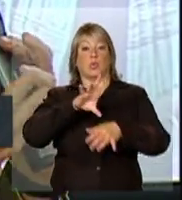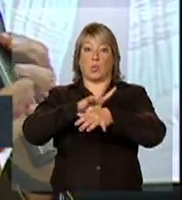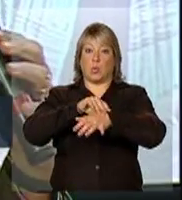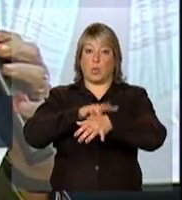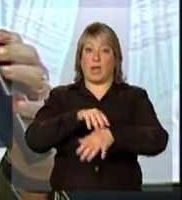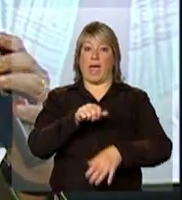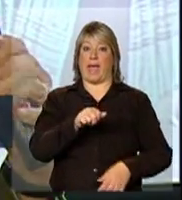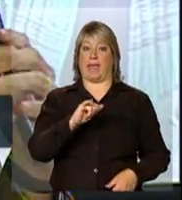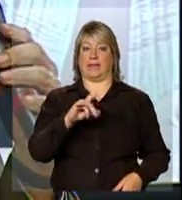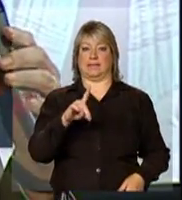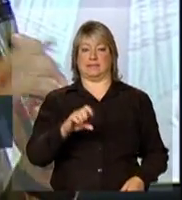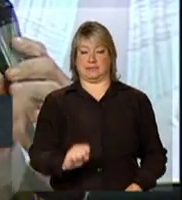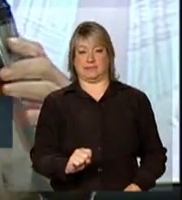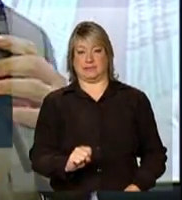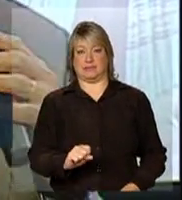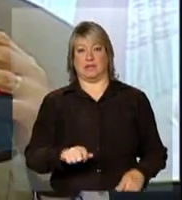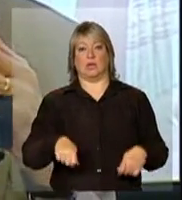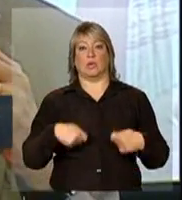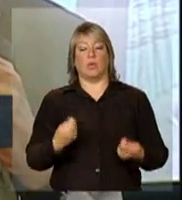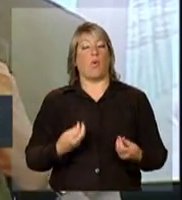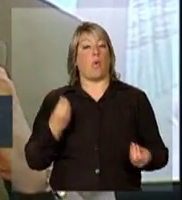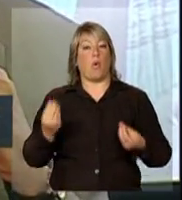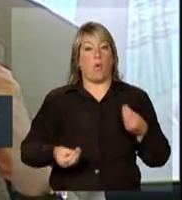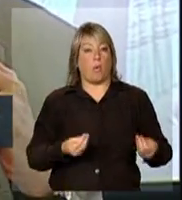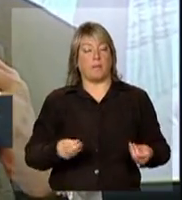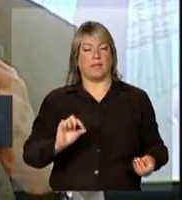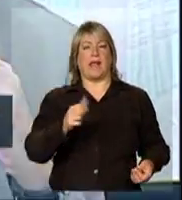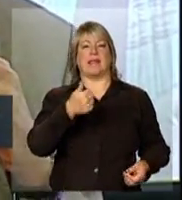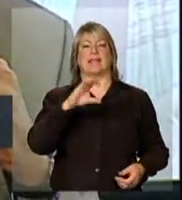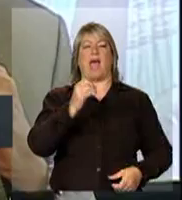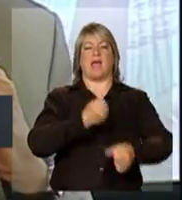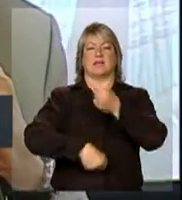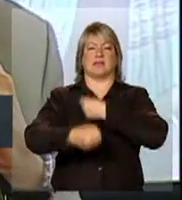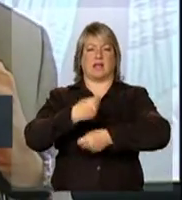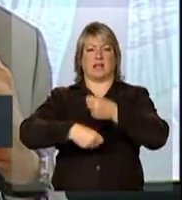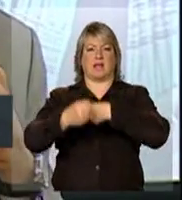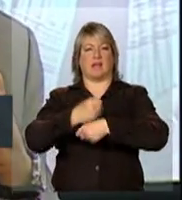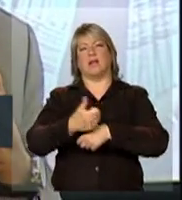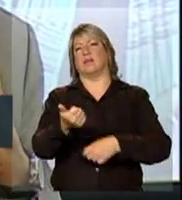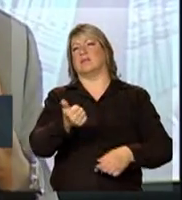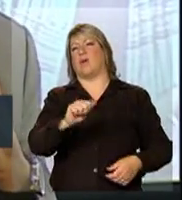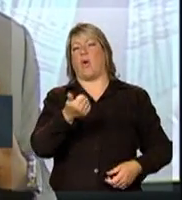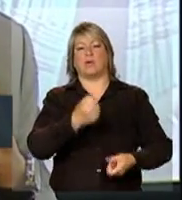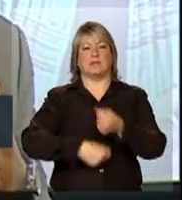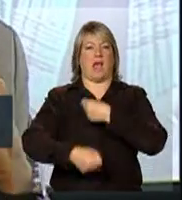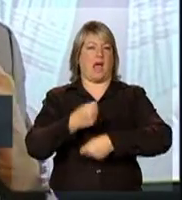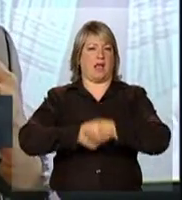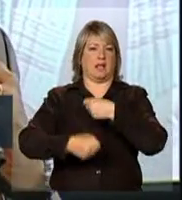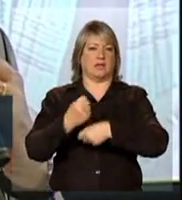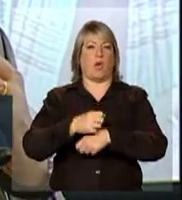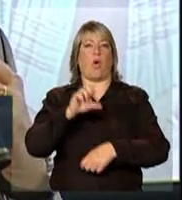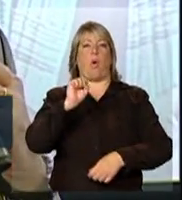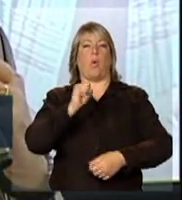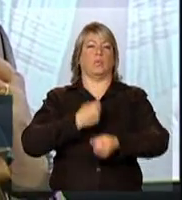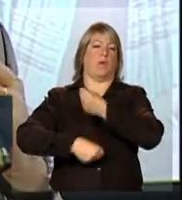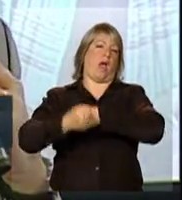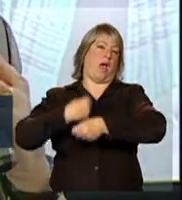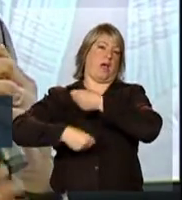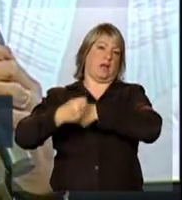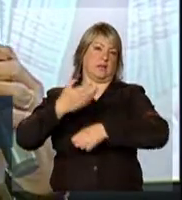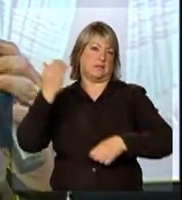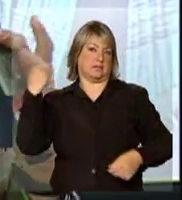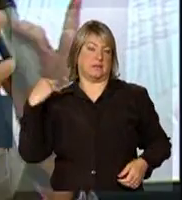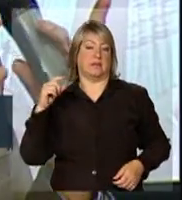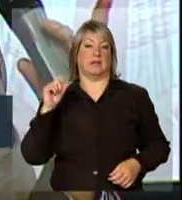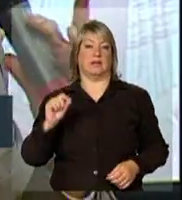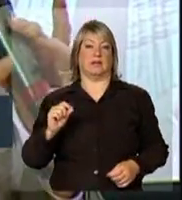nós estamos falando da realidade da transmissão que ocorria 10 anos atrás, 11 anos atrás, 8 anos atrás, que se manifesta agora com a detecção